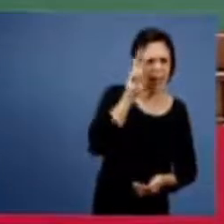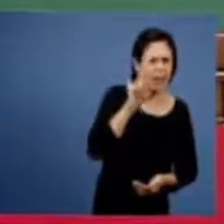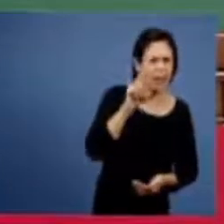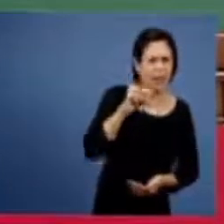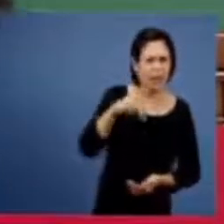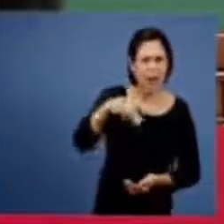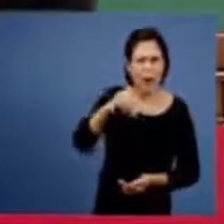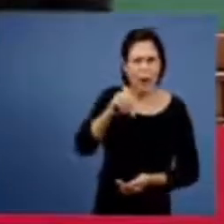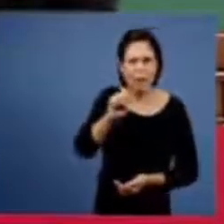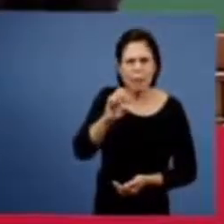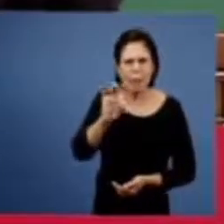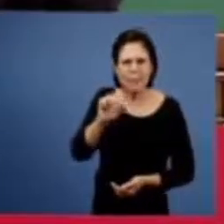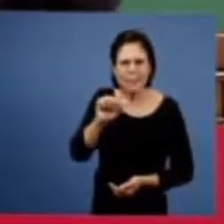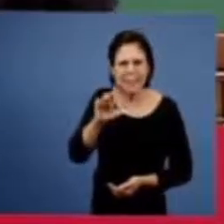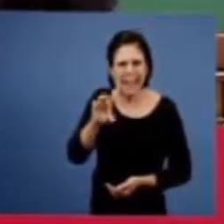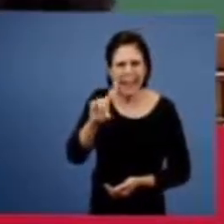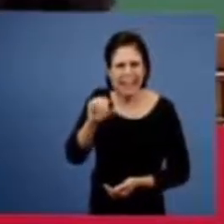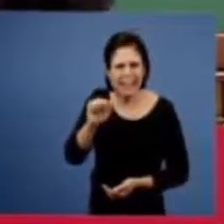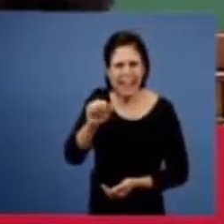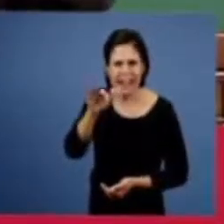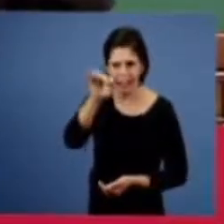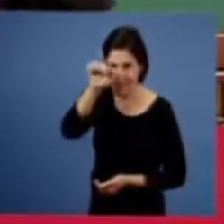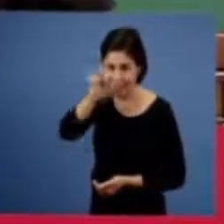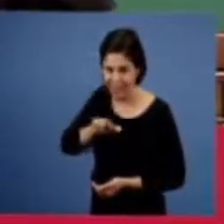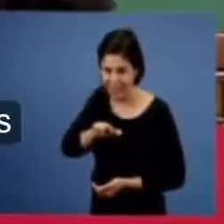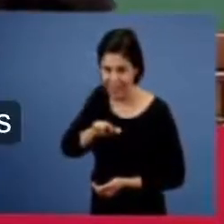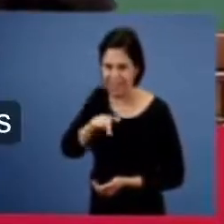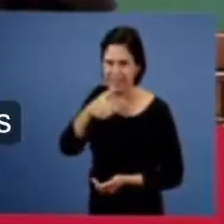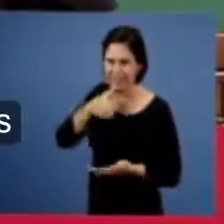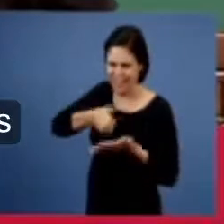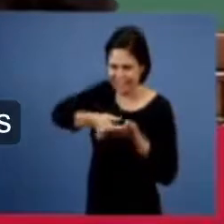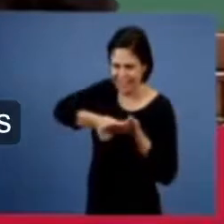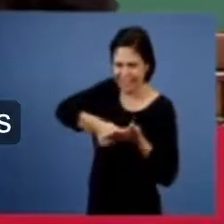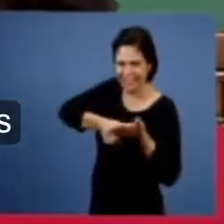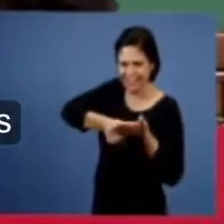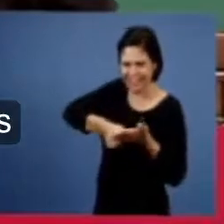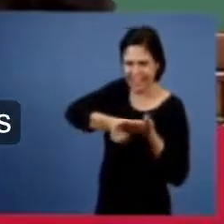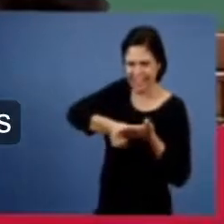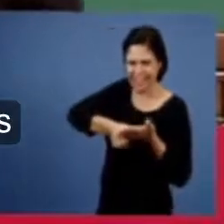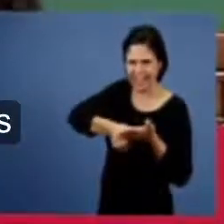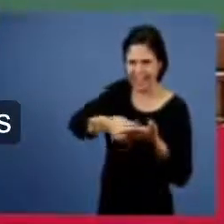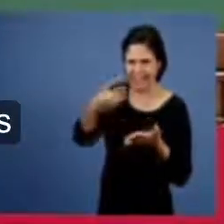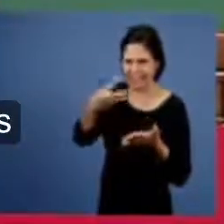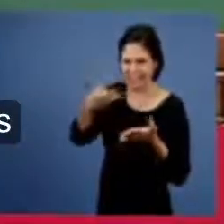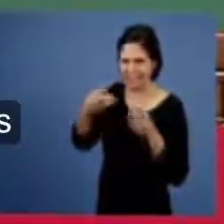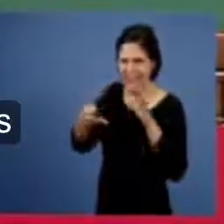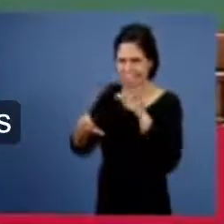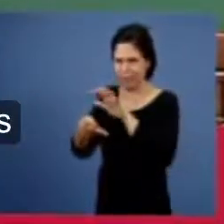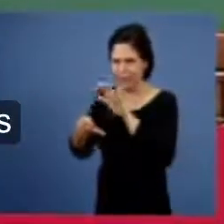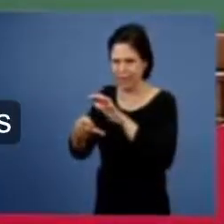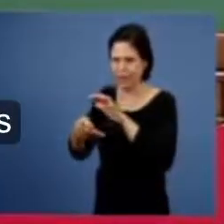parábola fé na carta na terceira carta